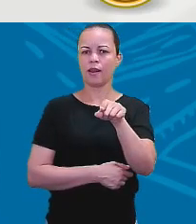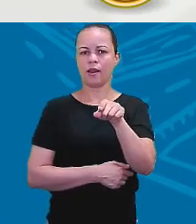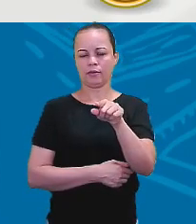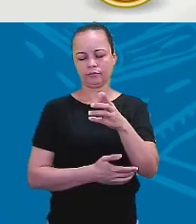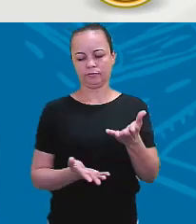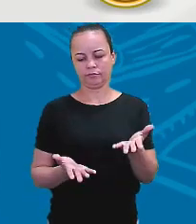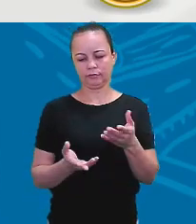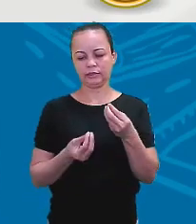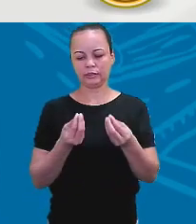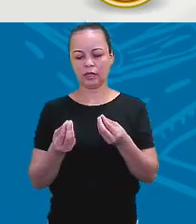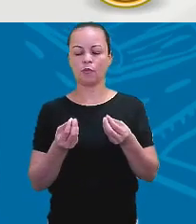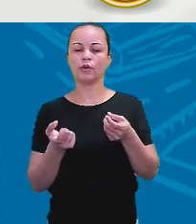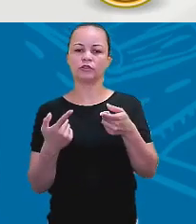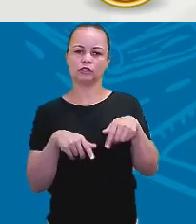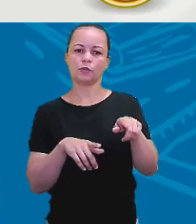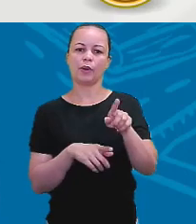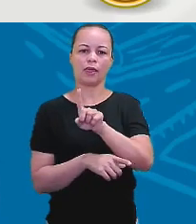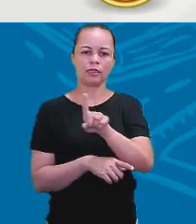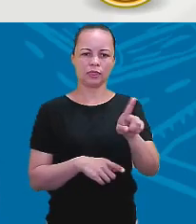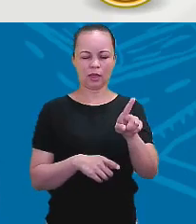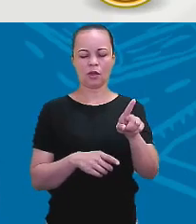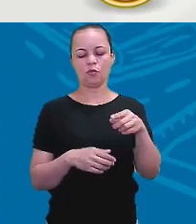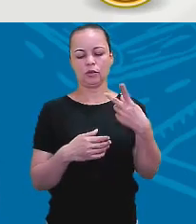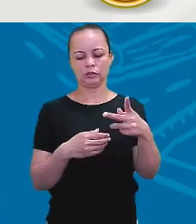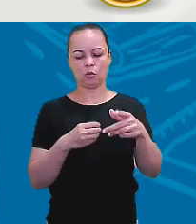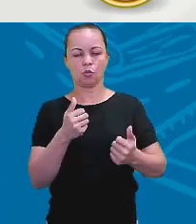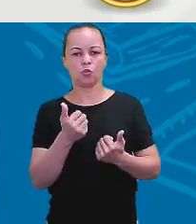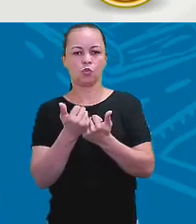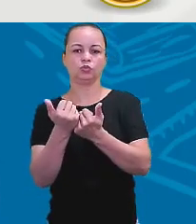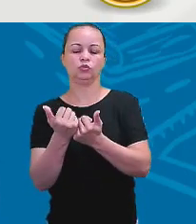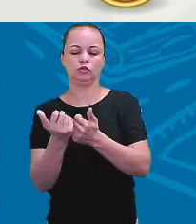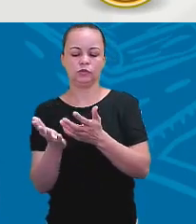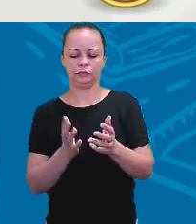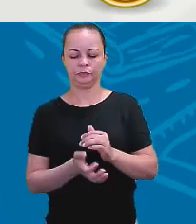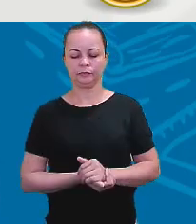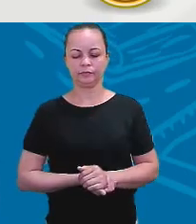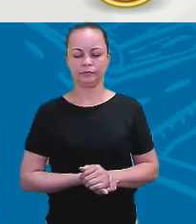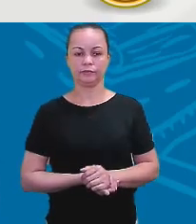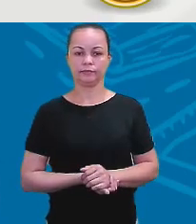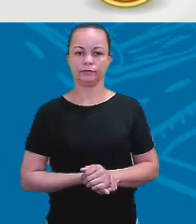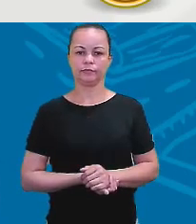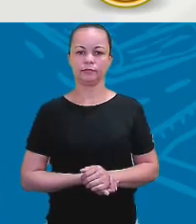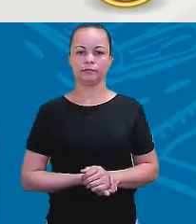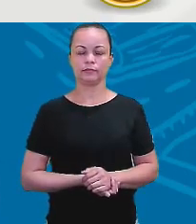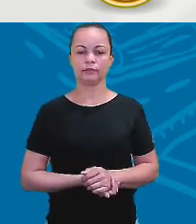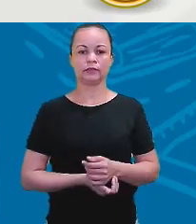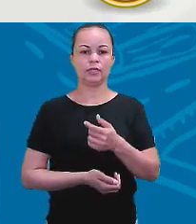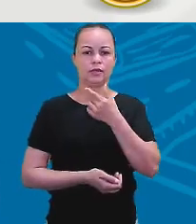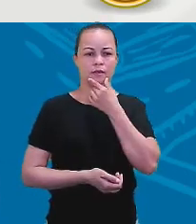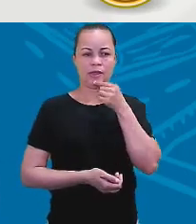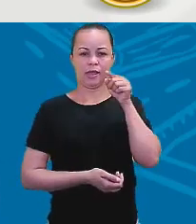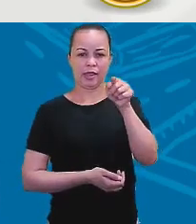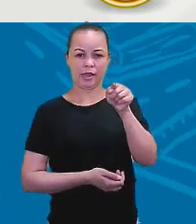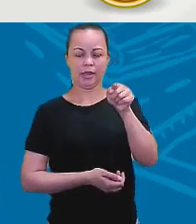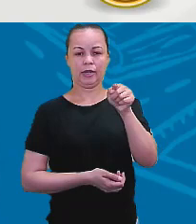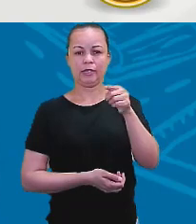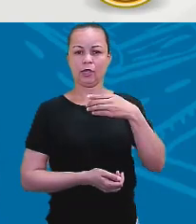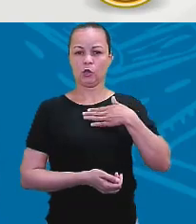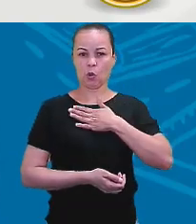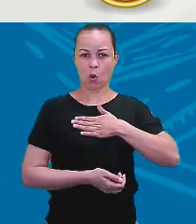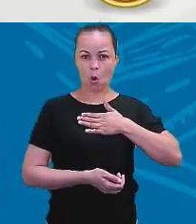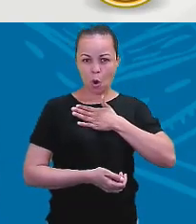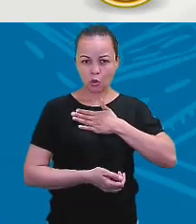negar. Então, he likes to dance. Doesn't he? Ele não gosta. Ou melhor, ele gosta de dançar.